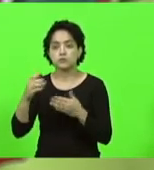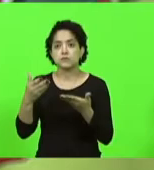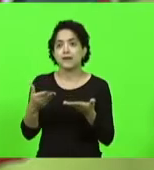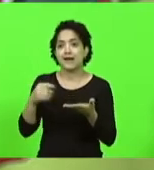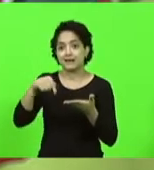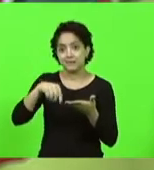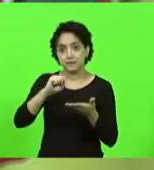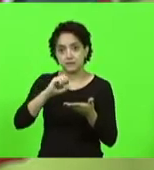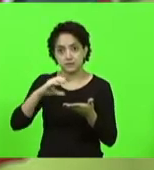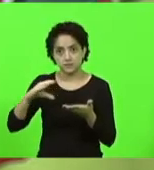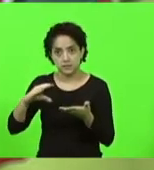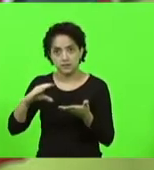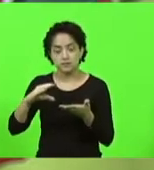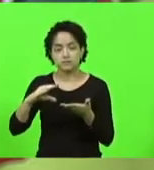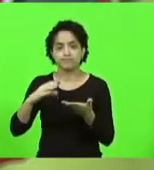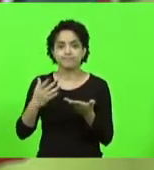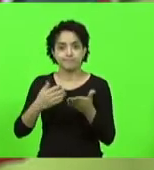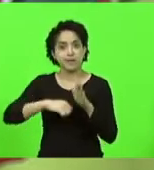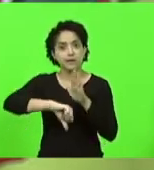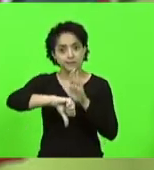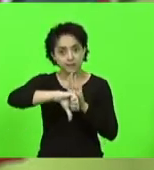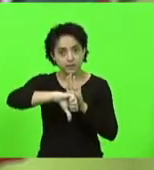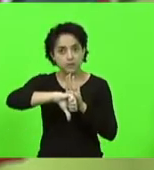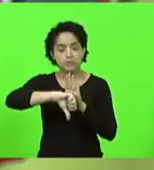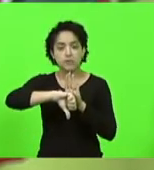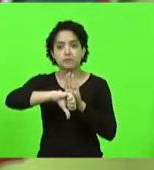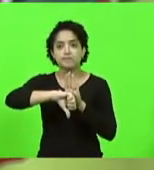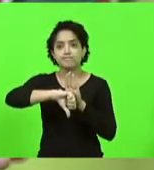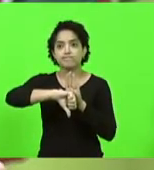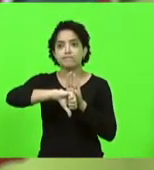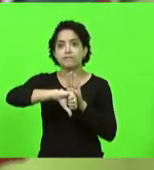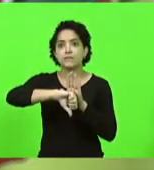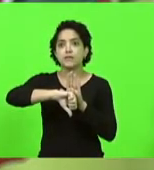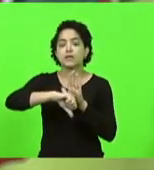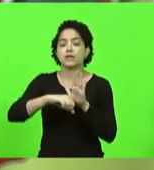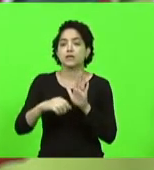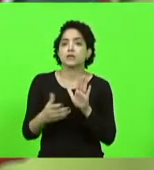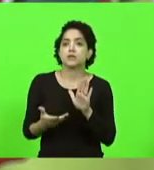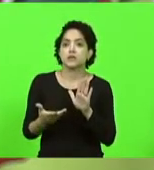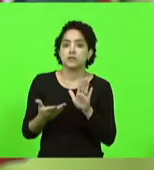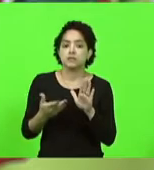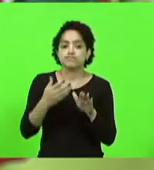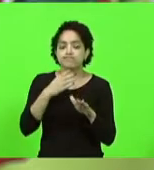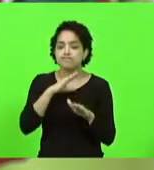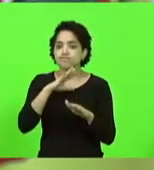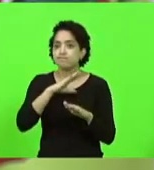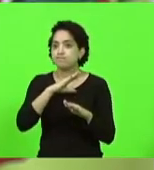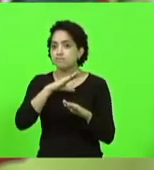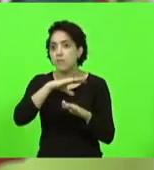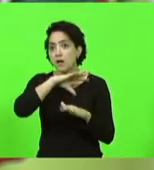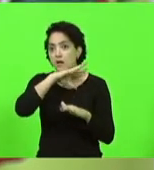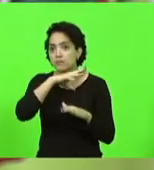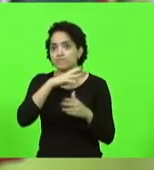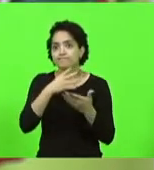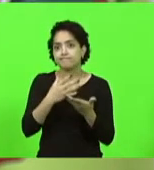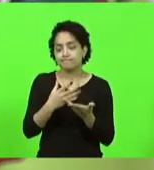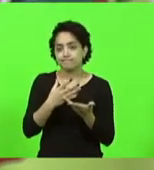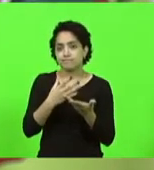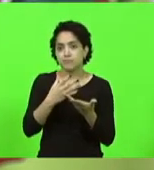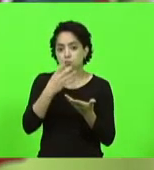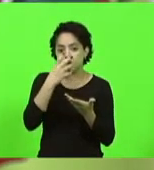um ato criminoso que se retrata aos animais que são submetidos a esse tipo de